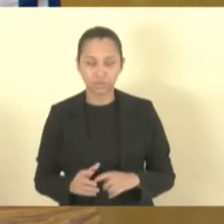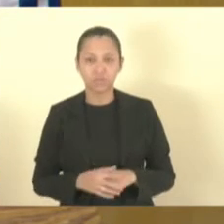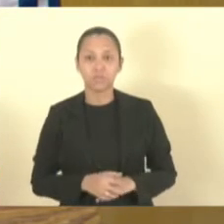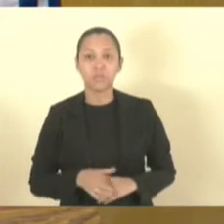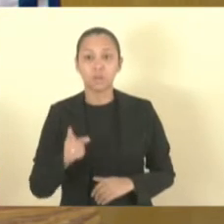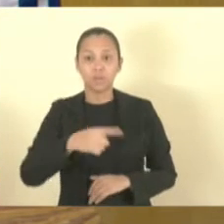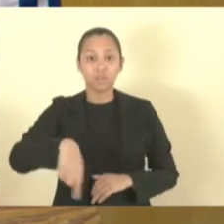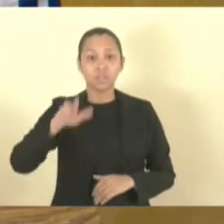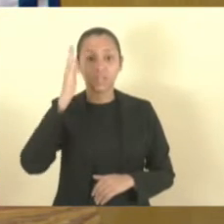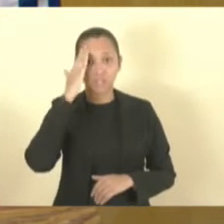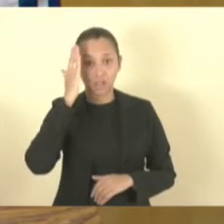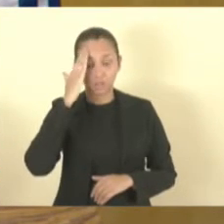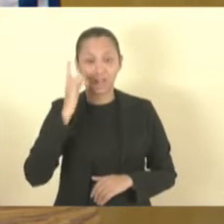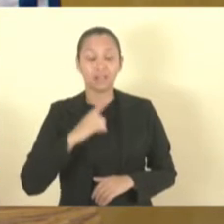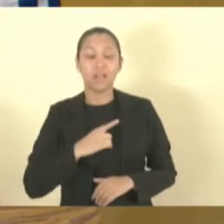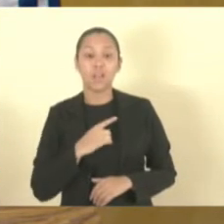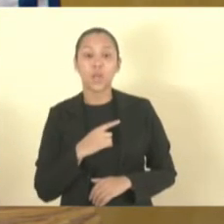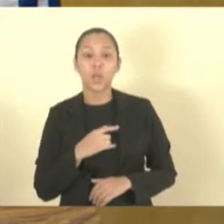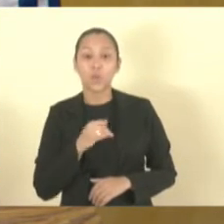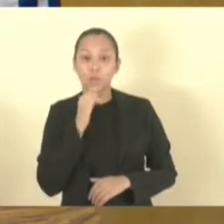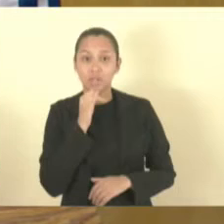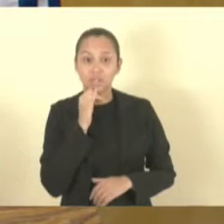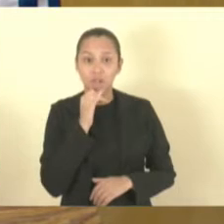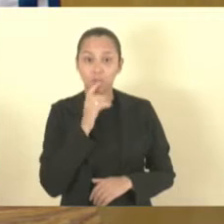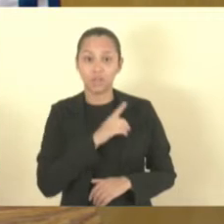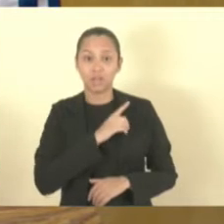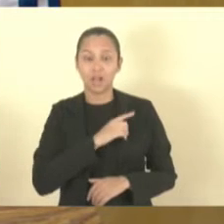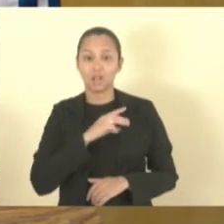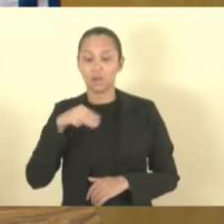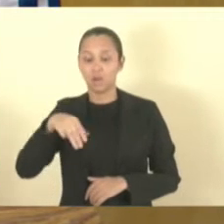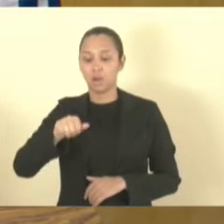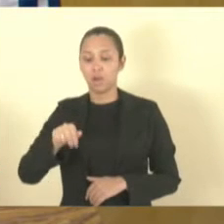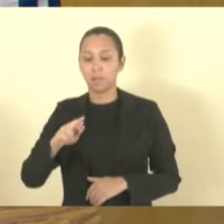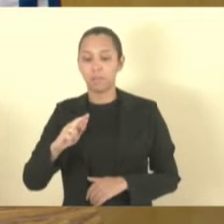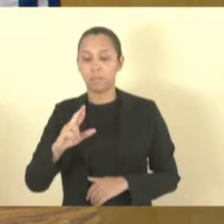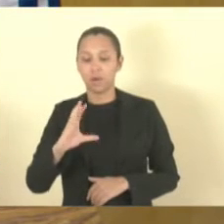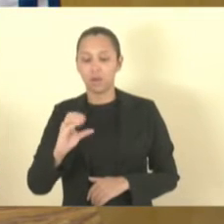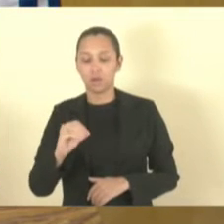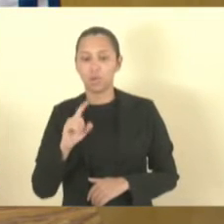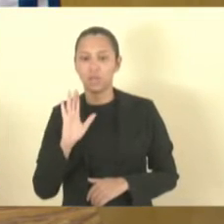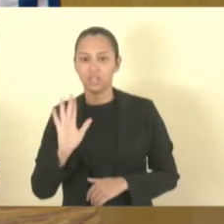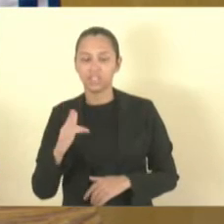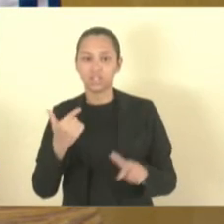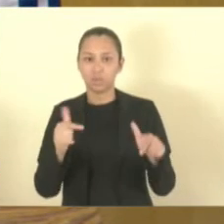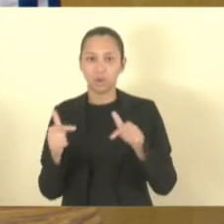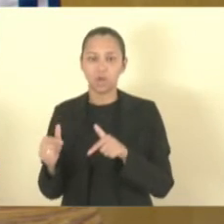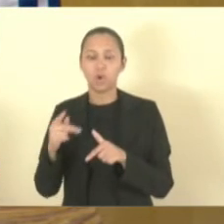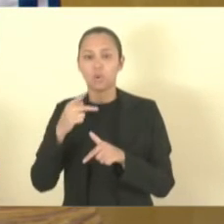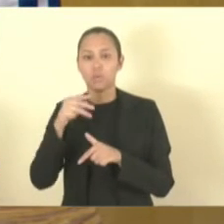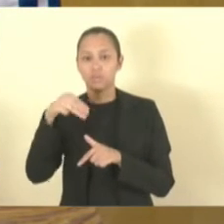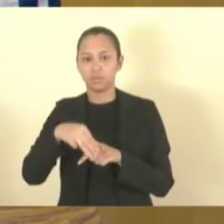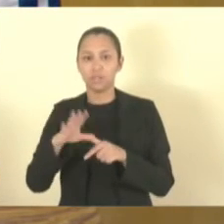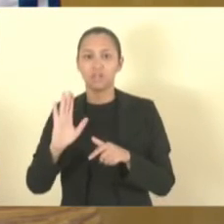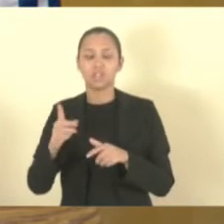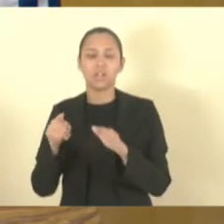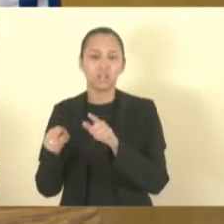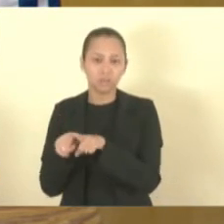ideia, nós temos um exemplo do delegado Marco Aurélio. Ele foi policial militar, foi investigador,